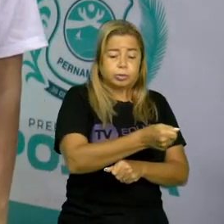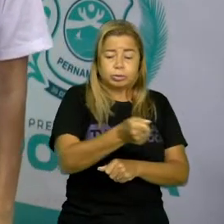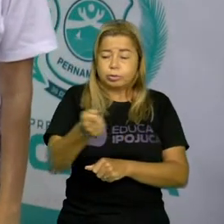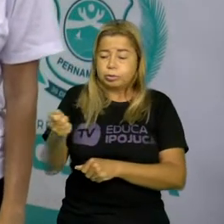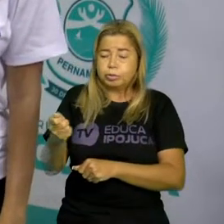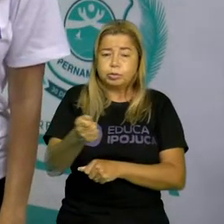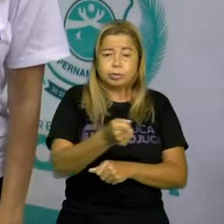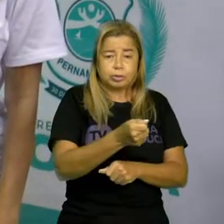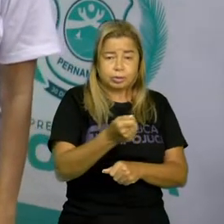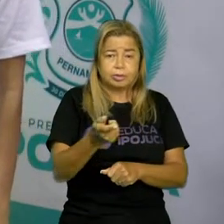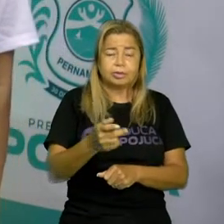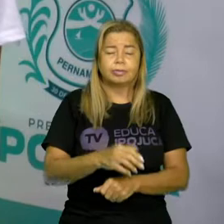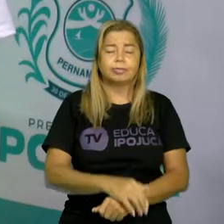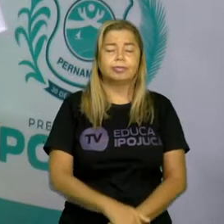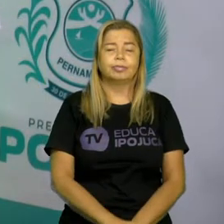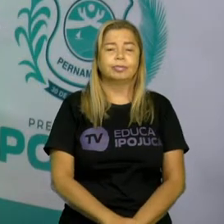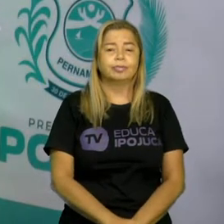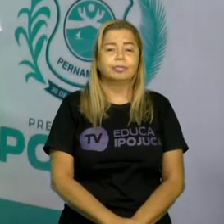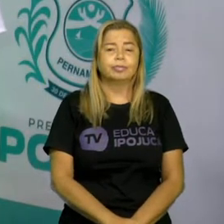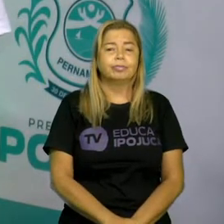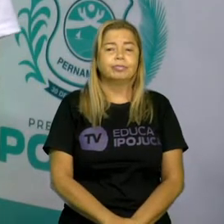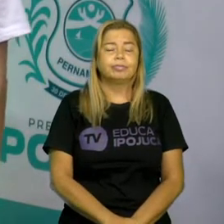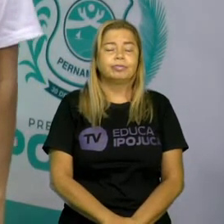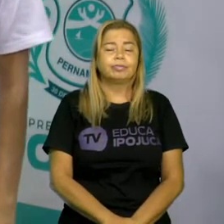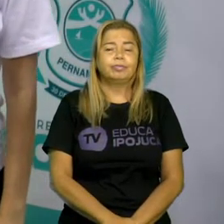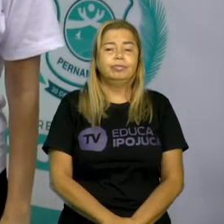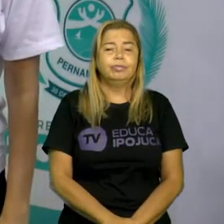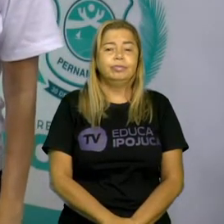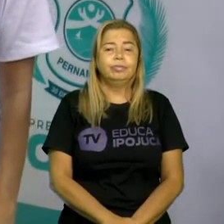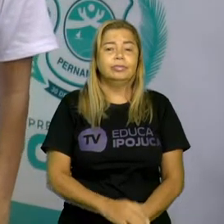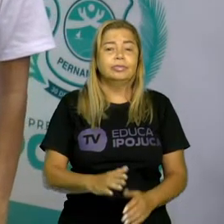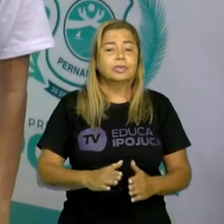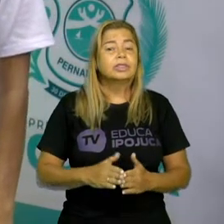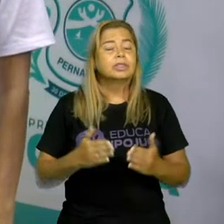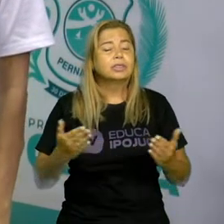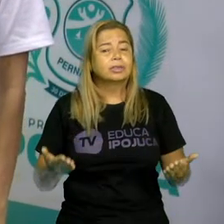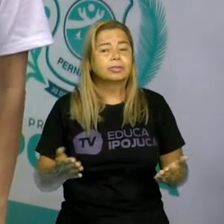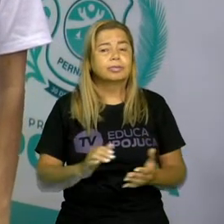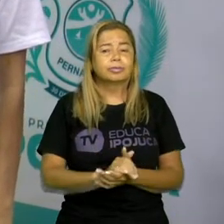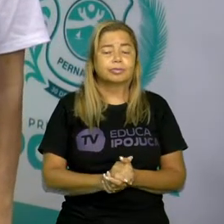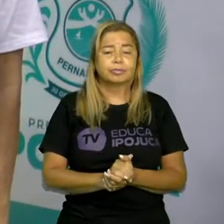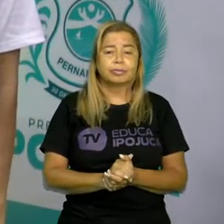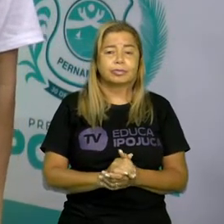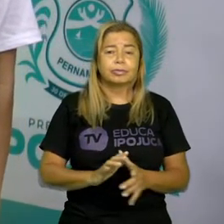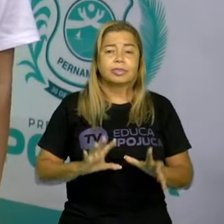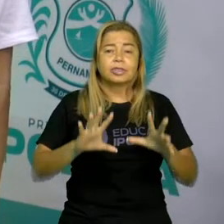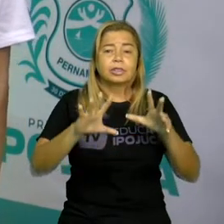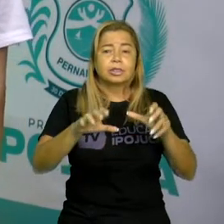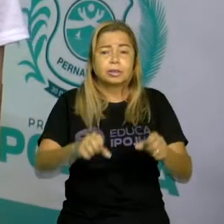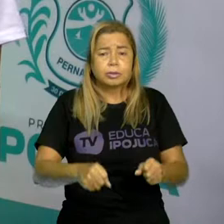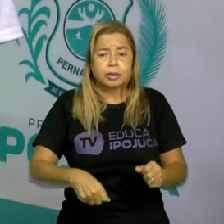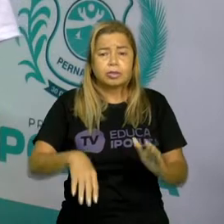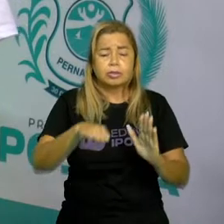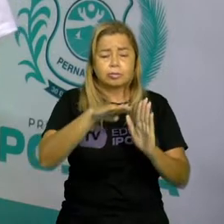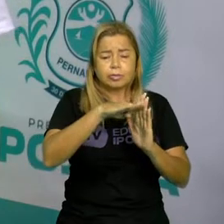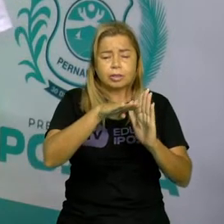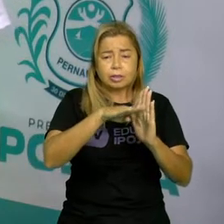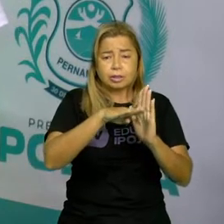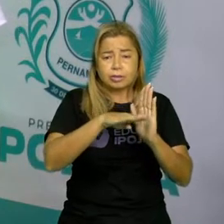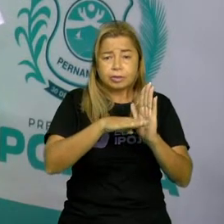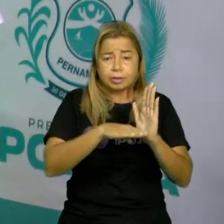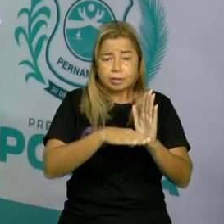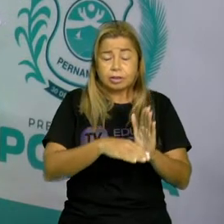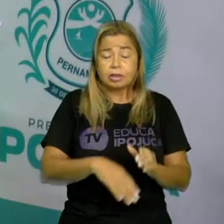pele, tá certo? Então, os animais, eles são classificados também quanto a